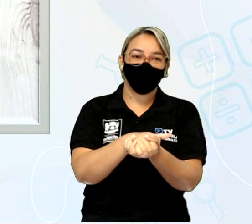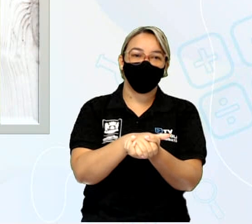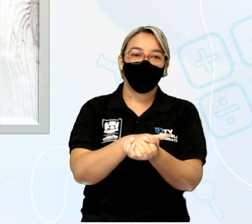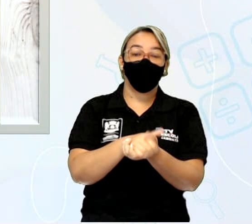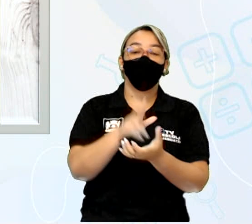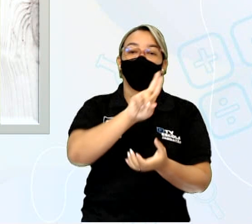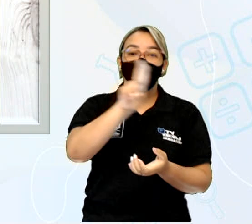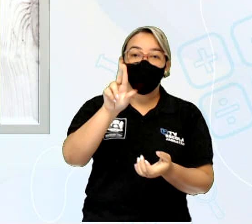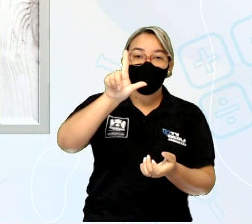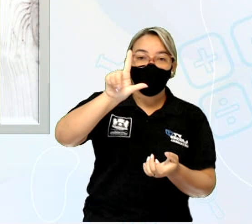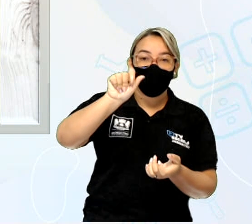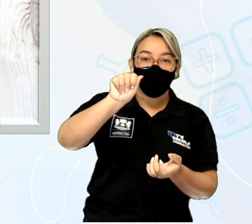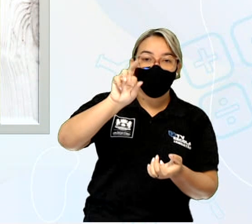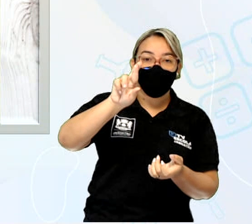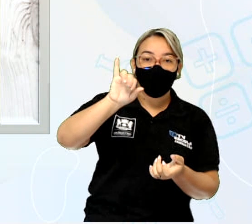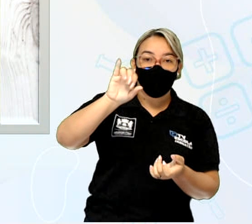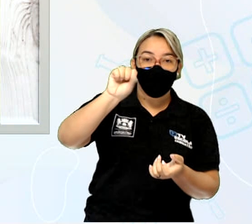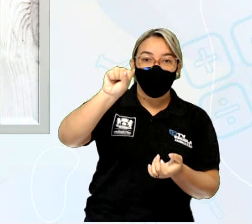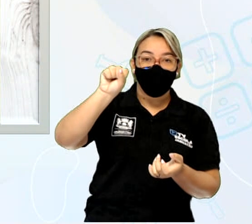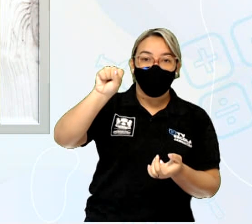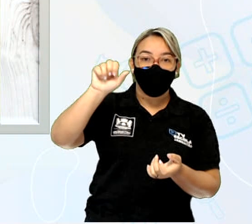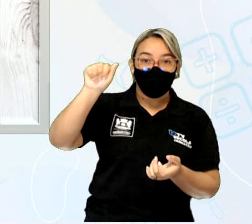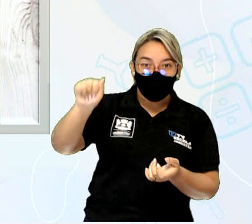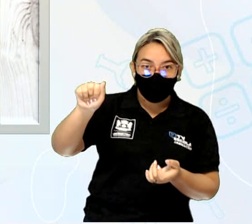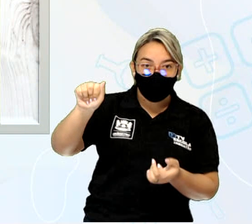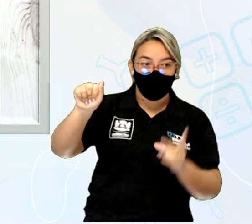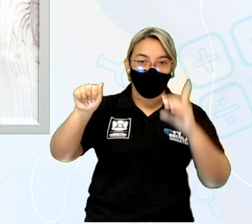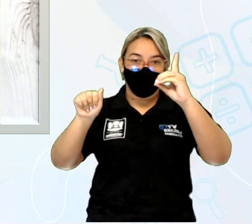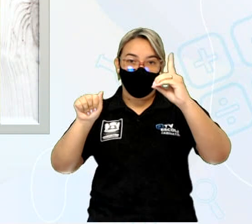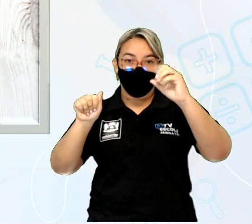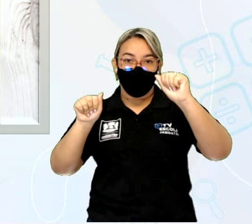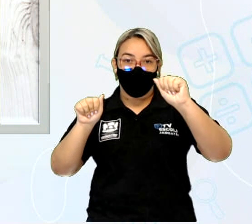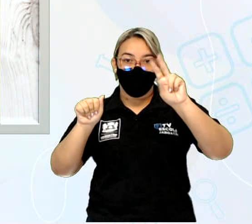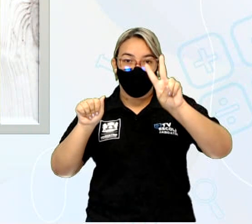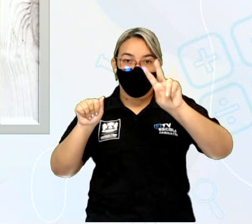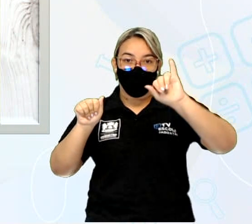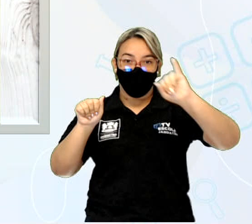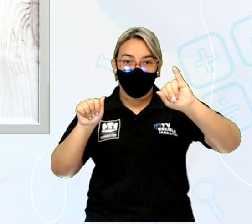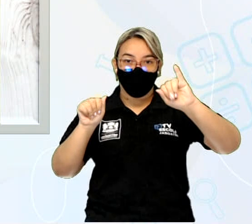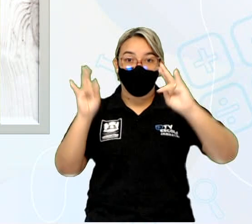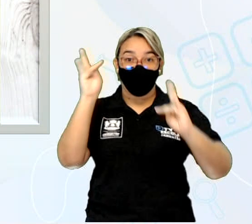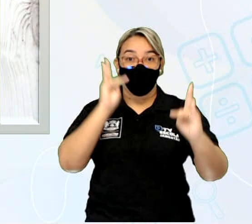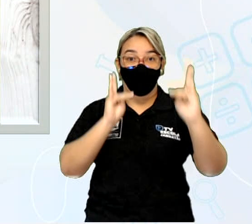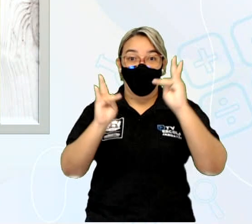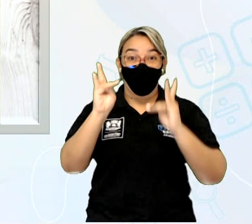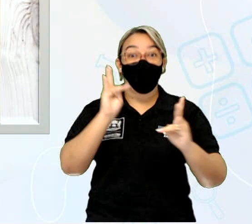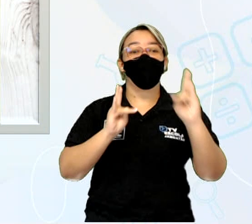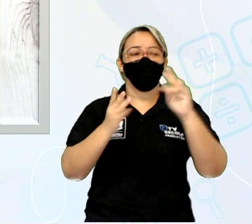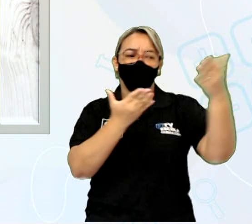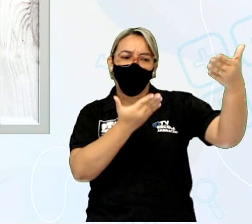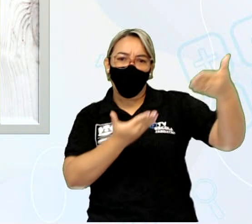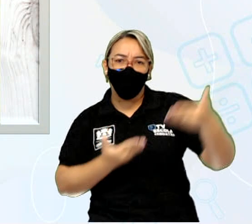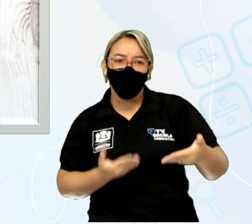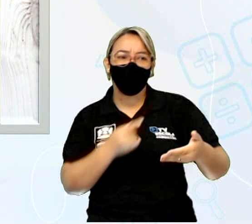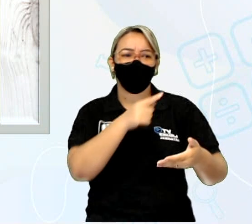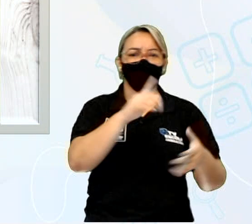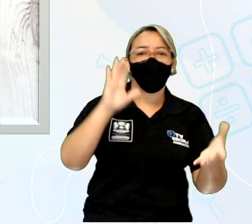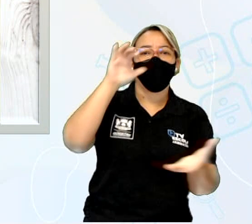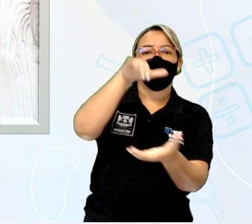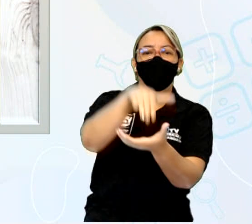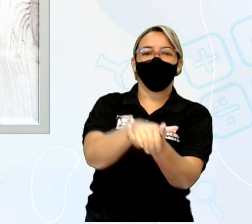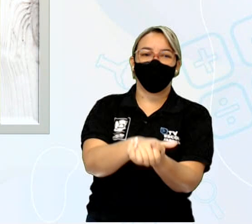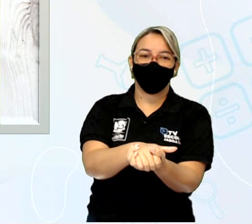Larissa e Davi, são os noivos, eles convidam para seu casamento.